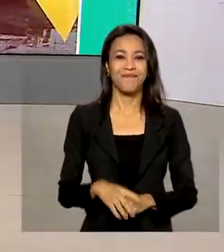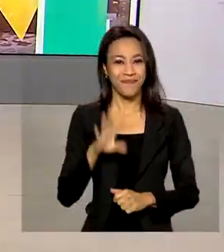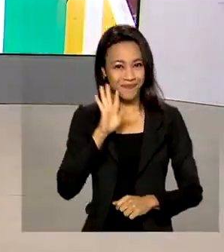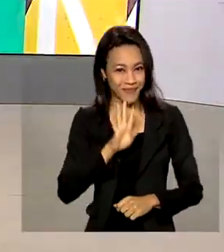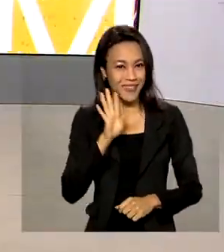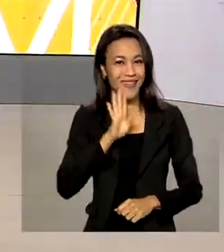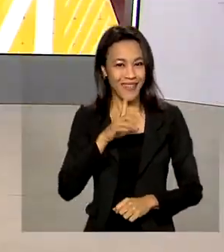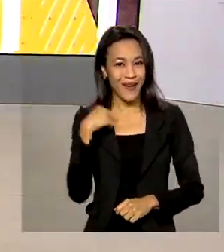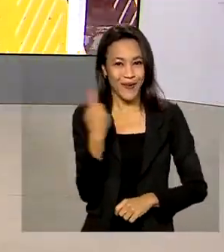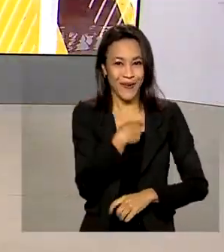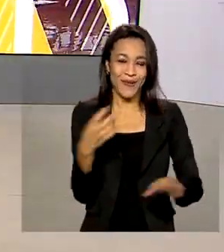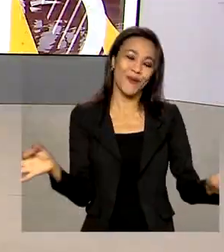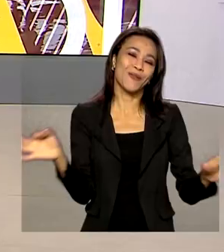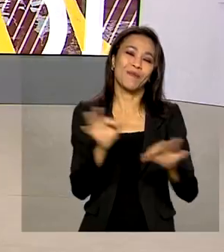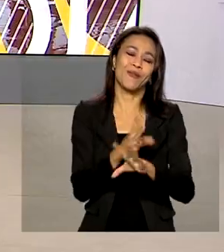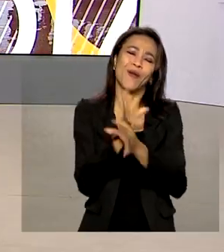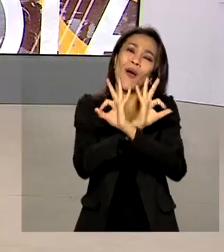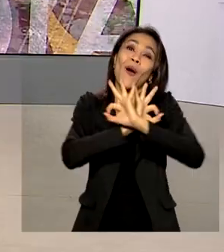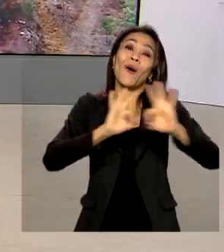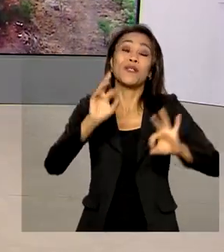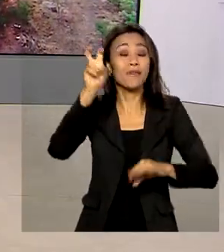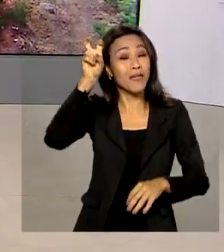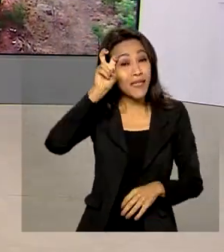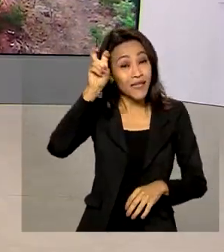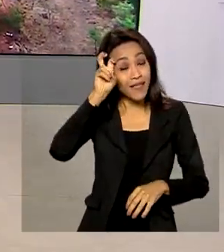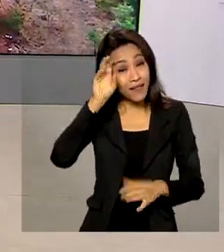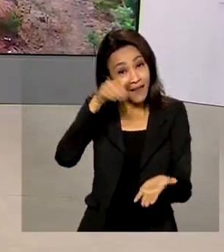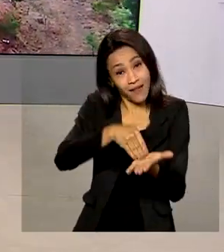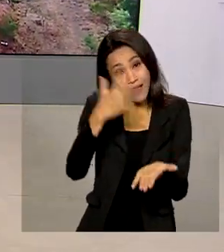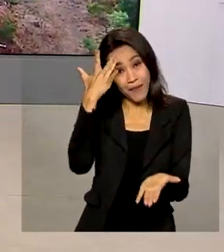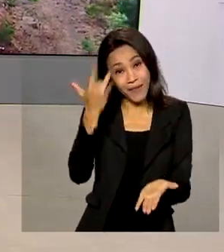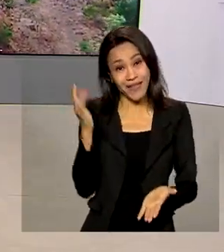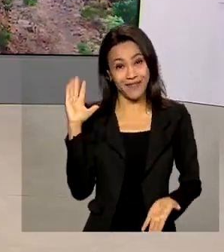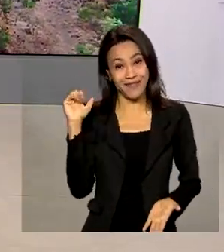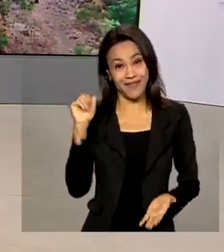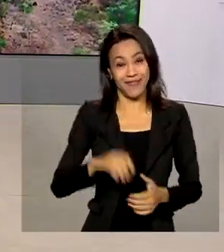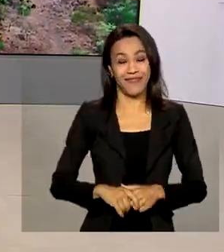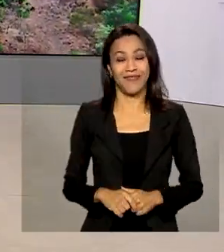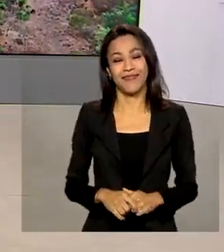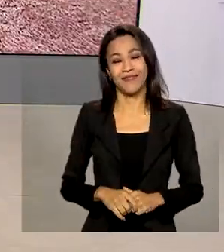Bacana, né? A gente fica por aqui. Para você, uma ótima quinta-feira e até amanhã. Tchau, tchau.